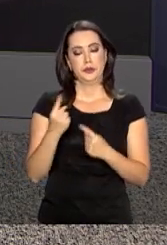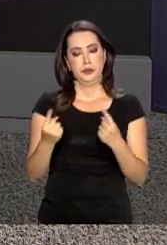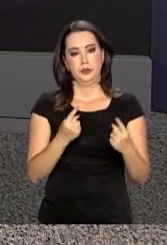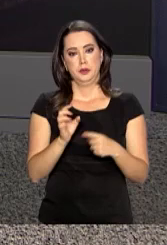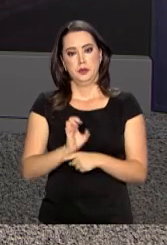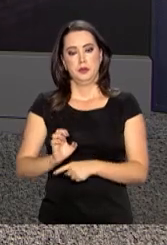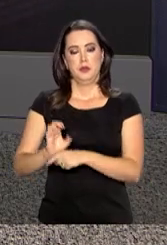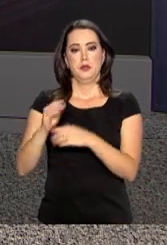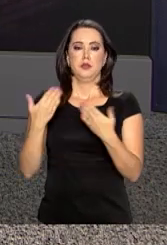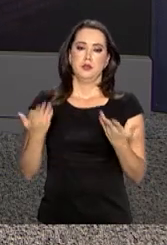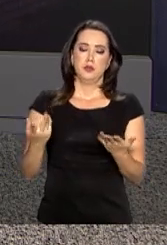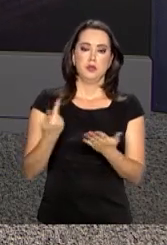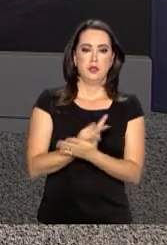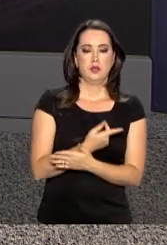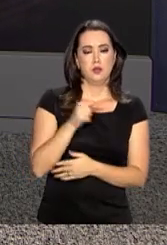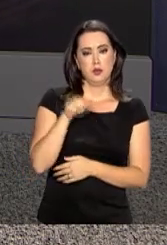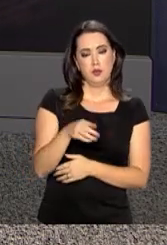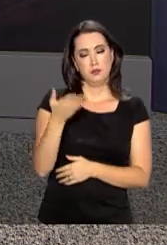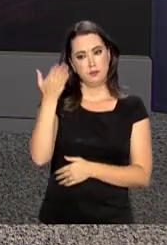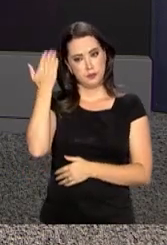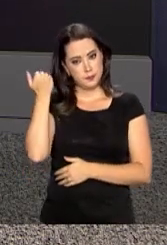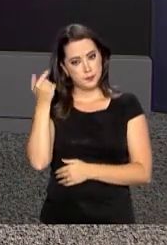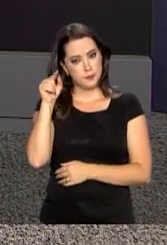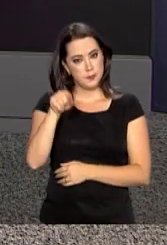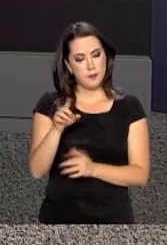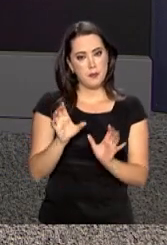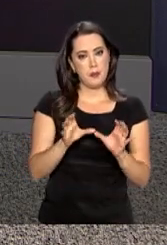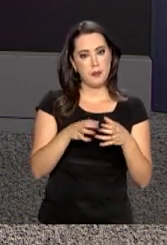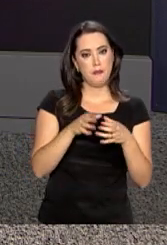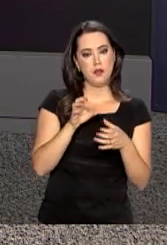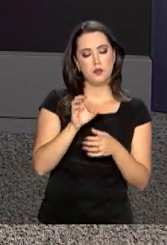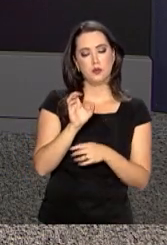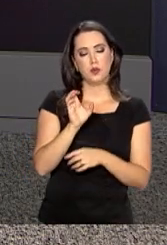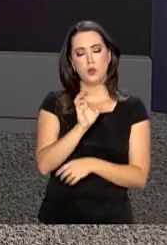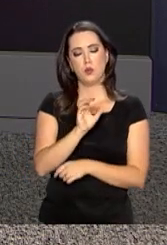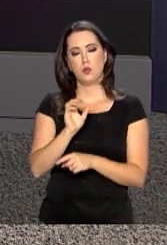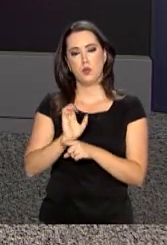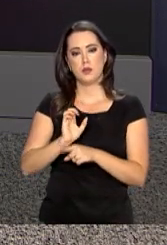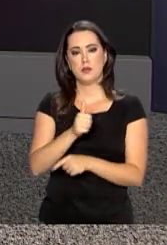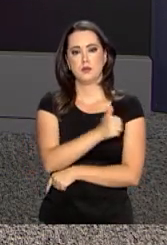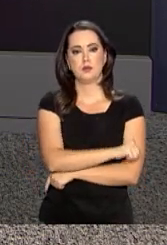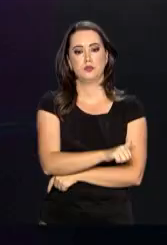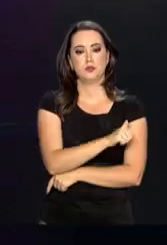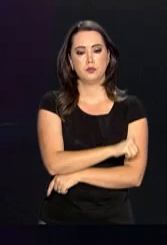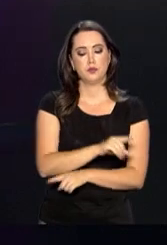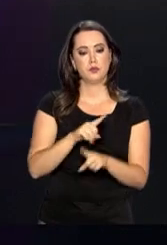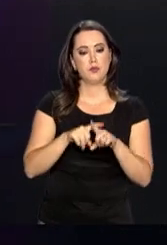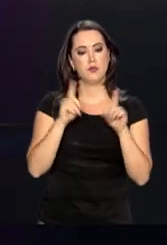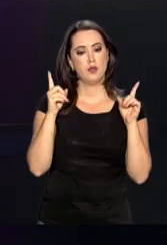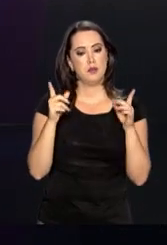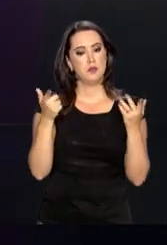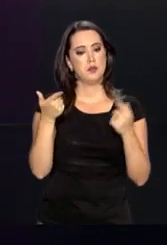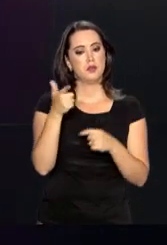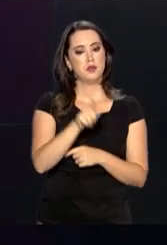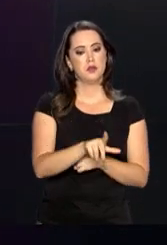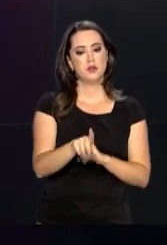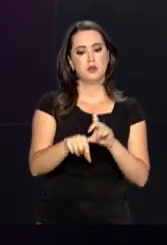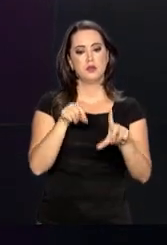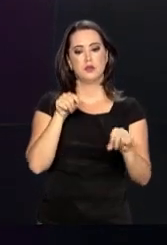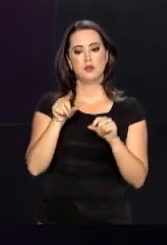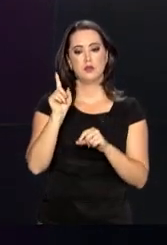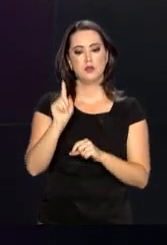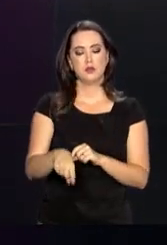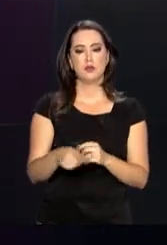da federação. O que aconteceu recentemente com o estado do Rio de Janeiro. Já uma outra opção